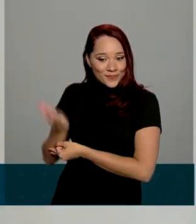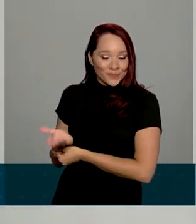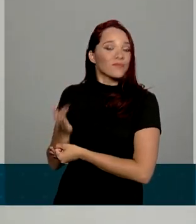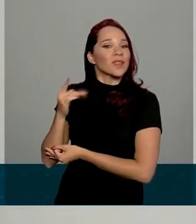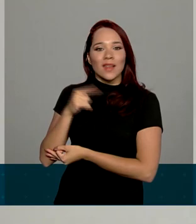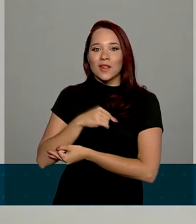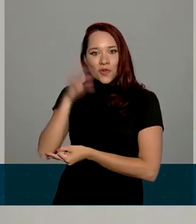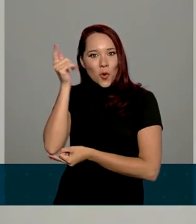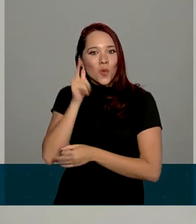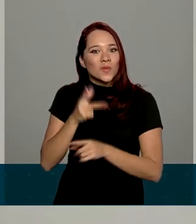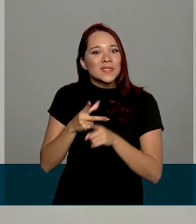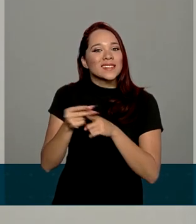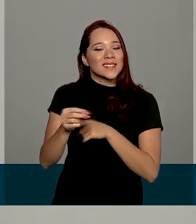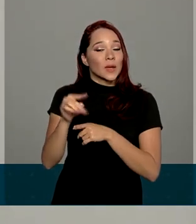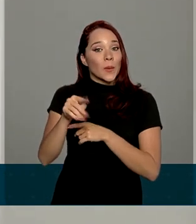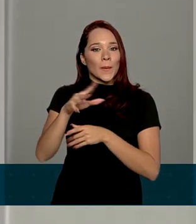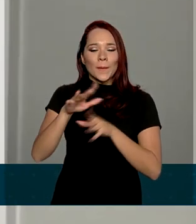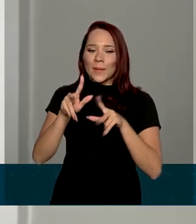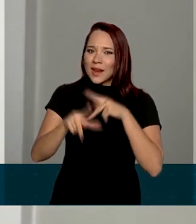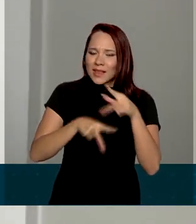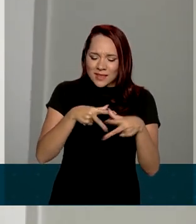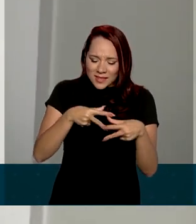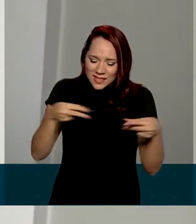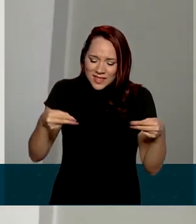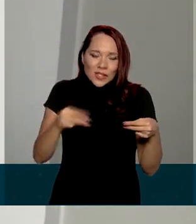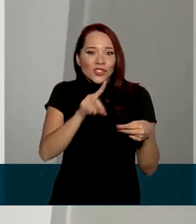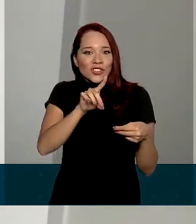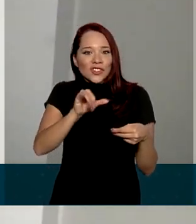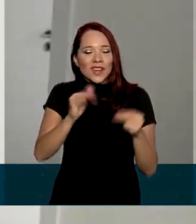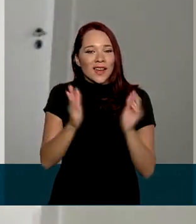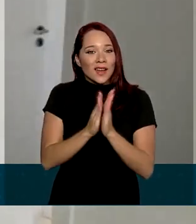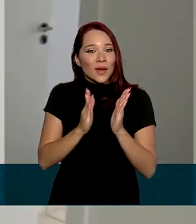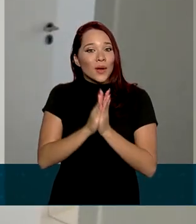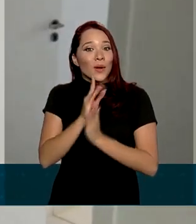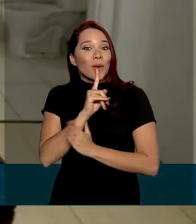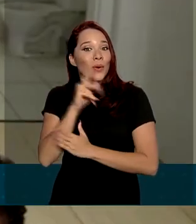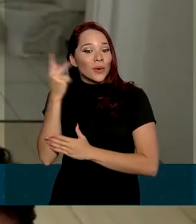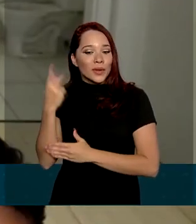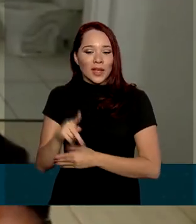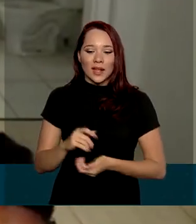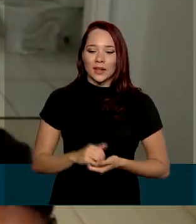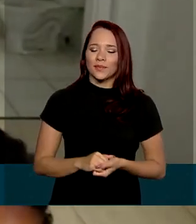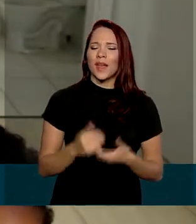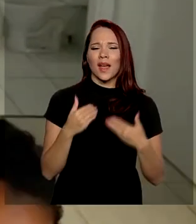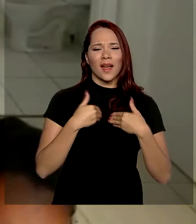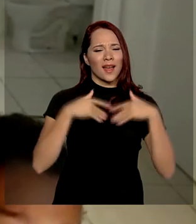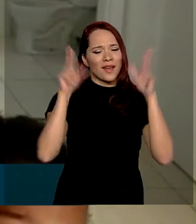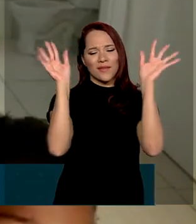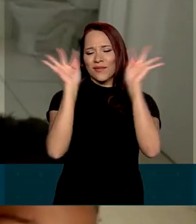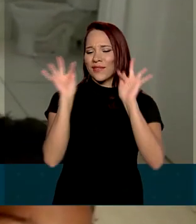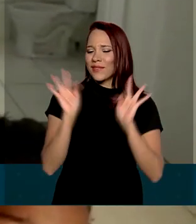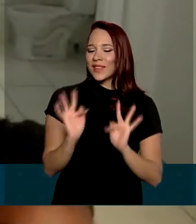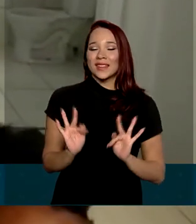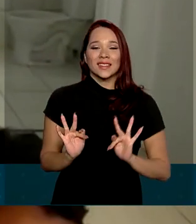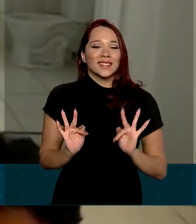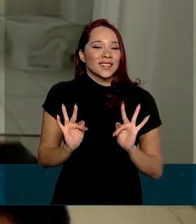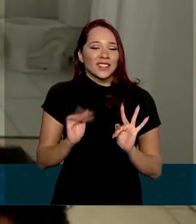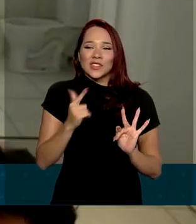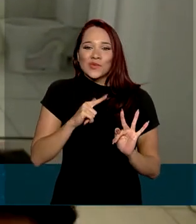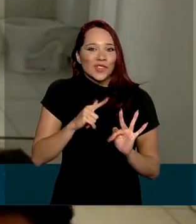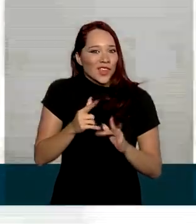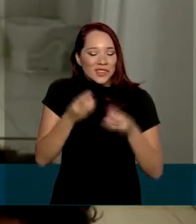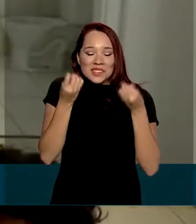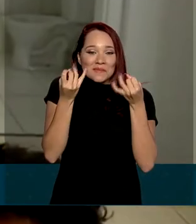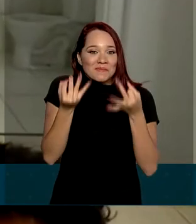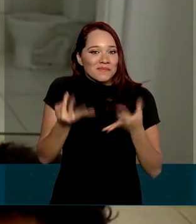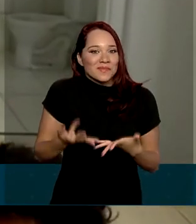das beneficiadas. O presente veio bem no dia do aniversário dela. Estou muito feliz, não tem explicação.